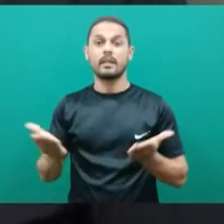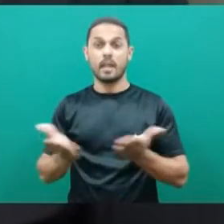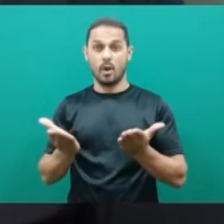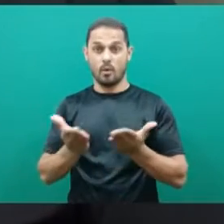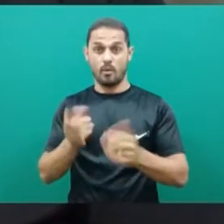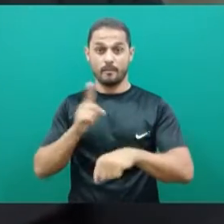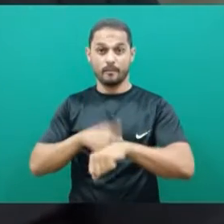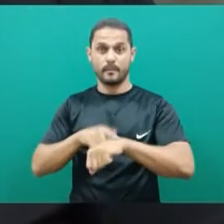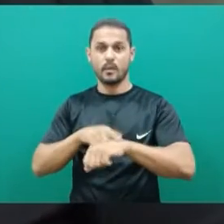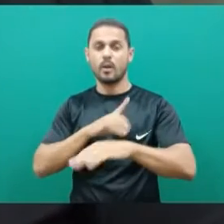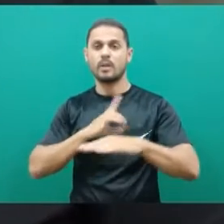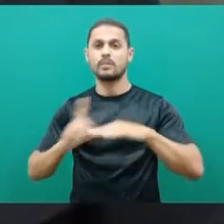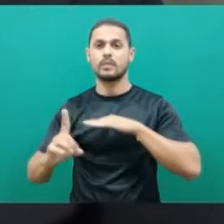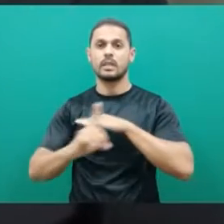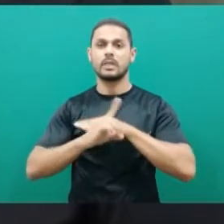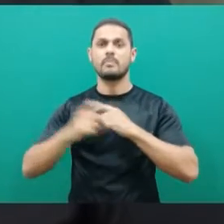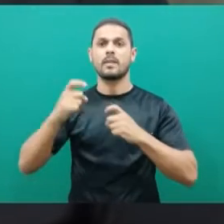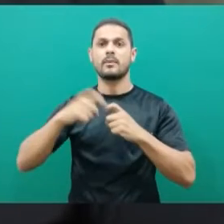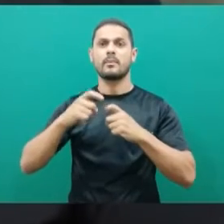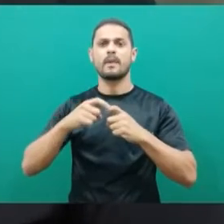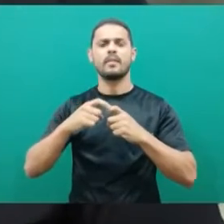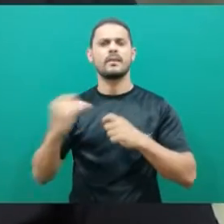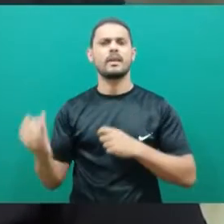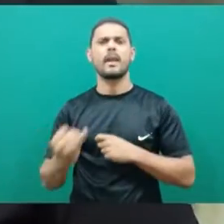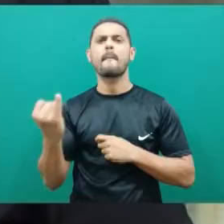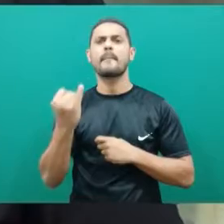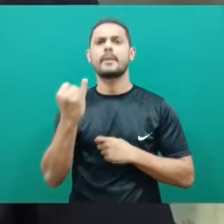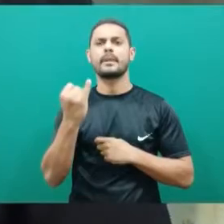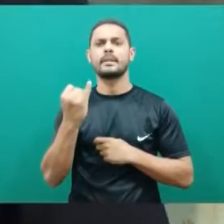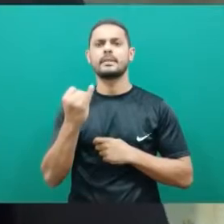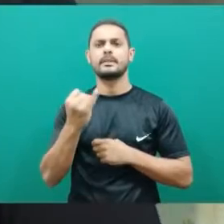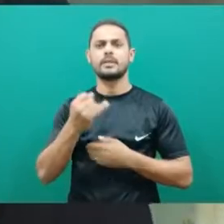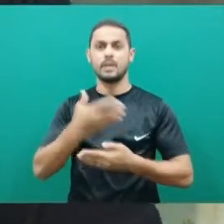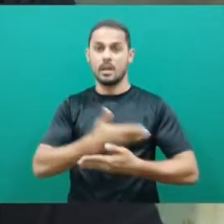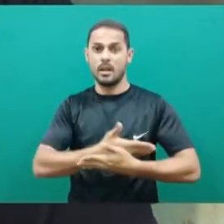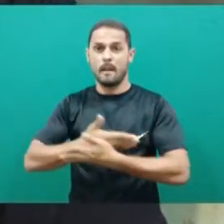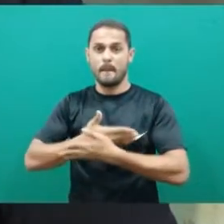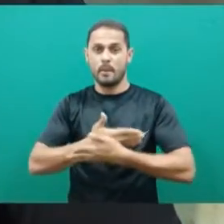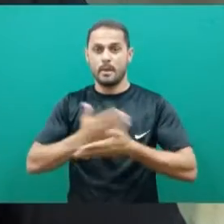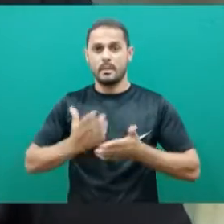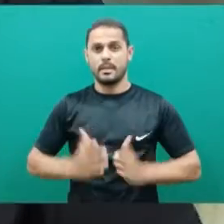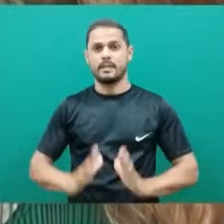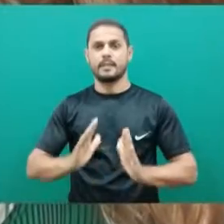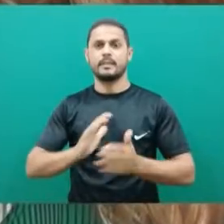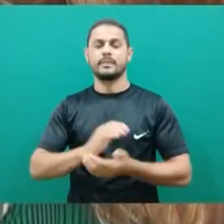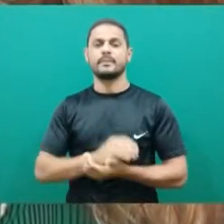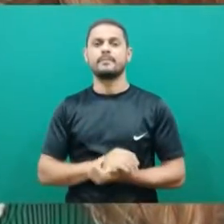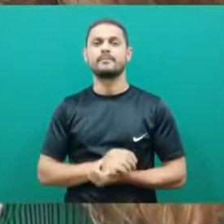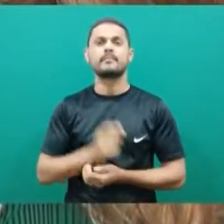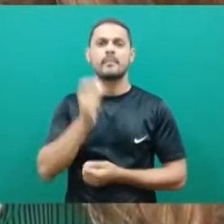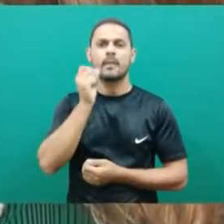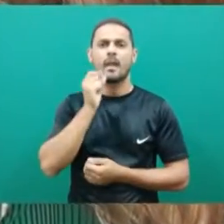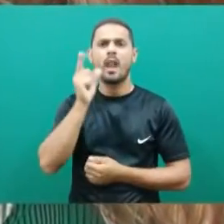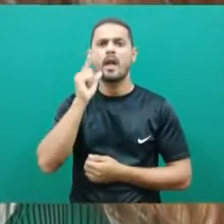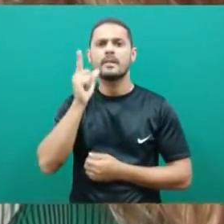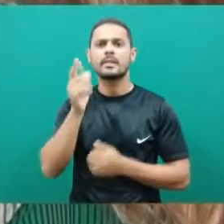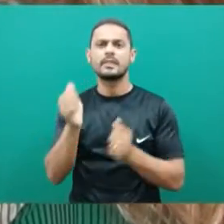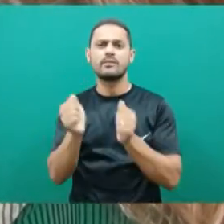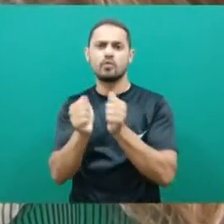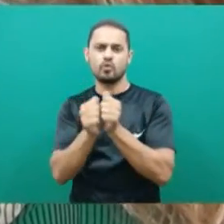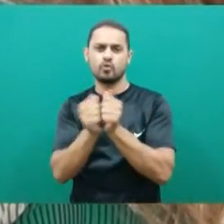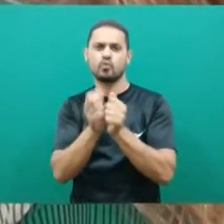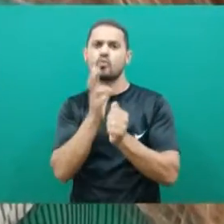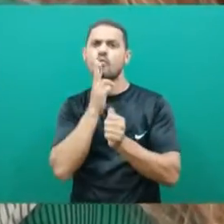e agora nos atendimentos médicos que são necessários para o bebê recém-nascido. A Alexandra esteve ao lado de